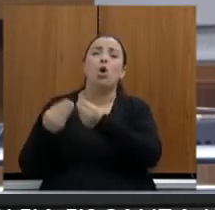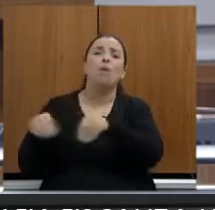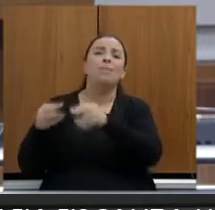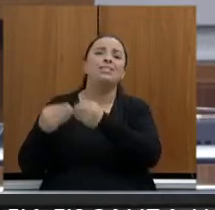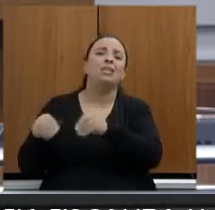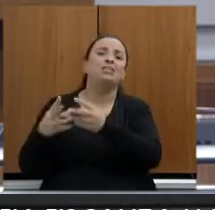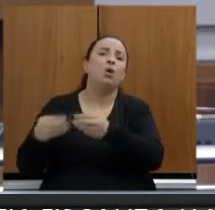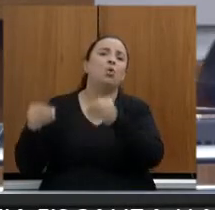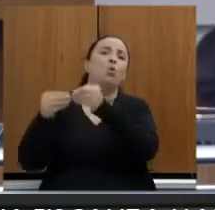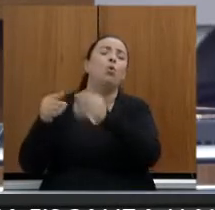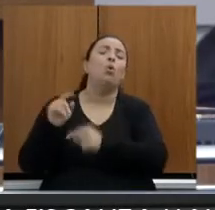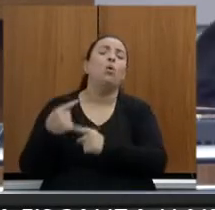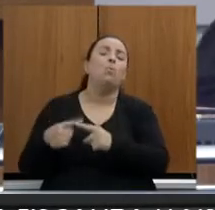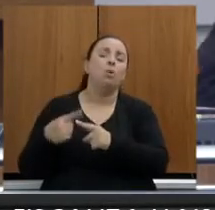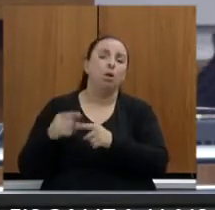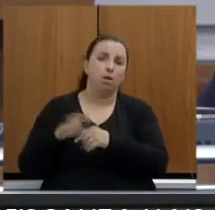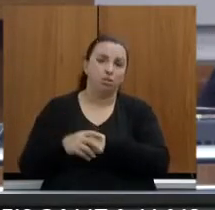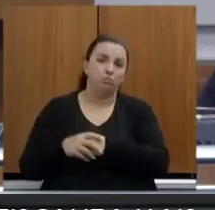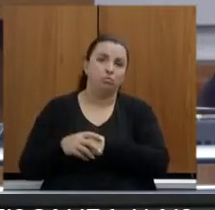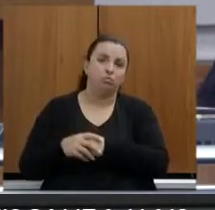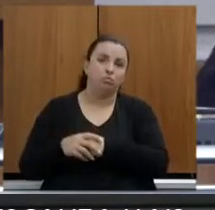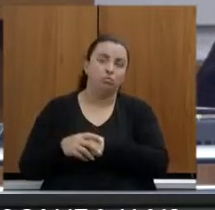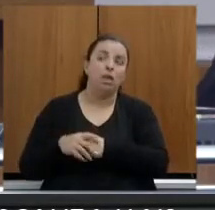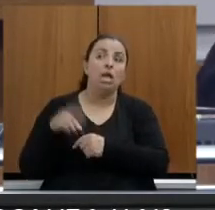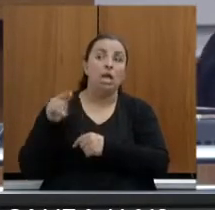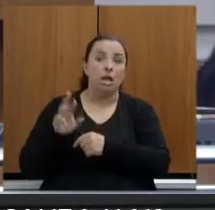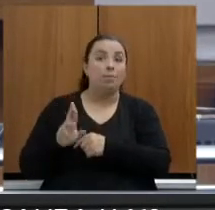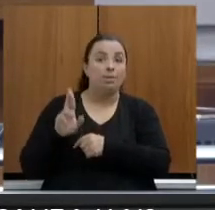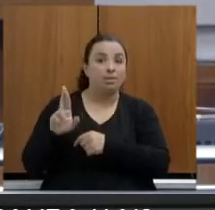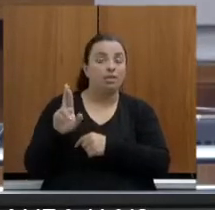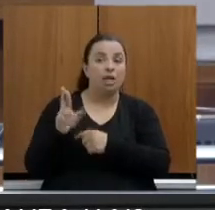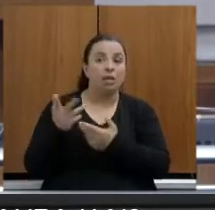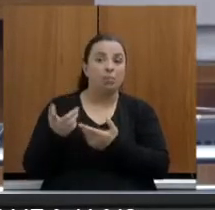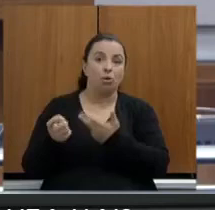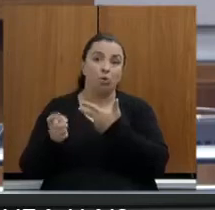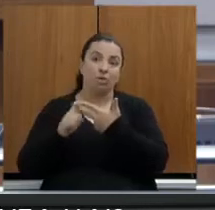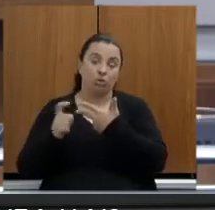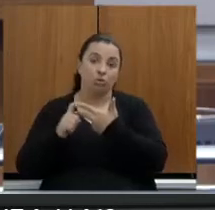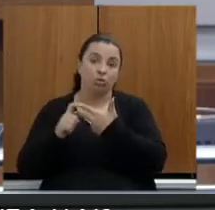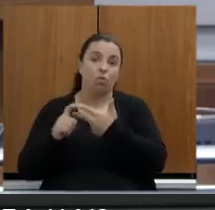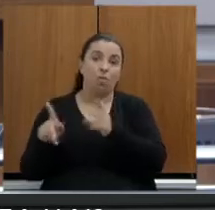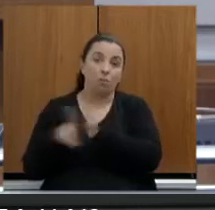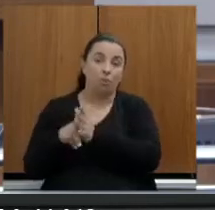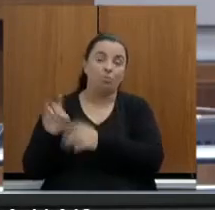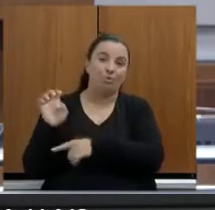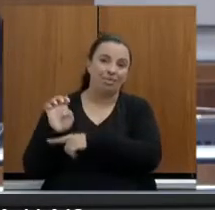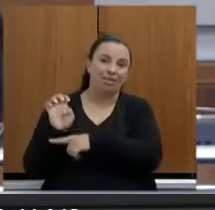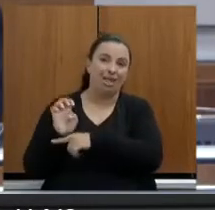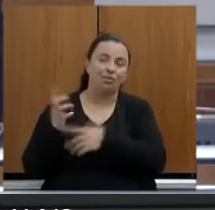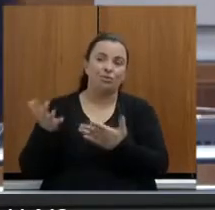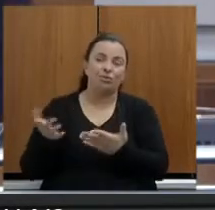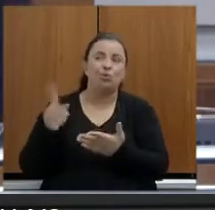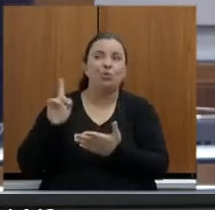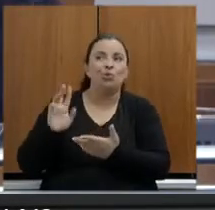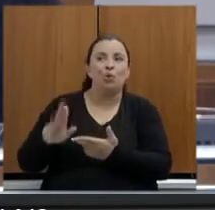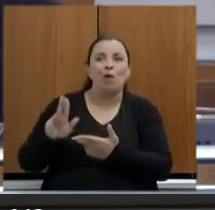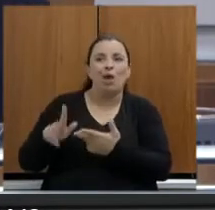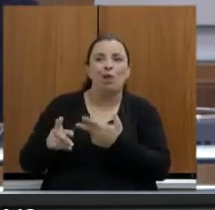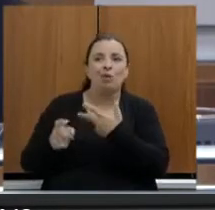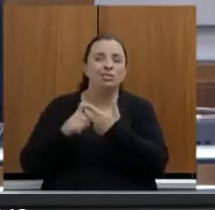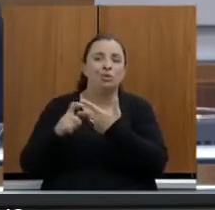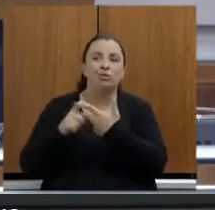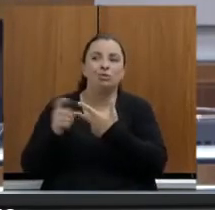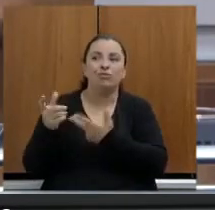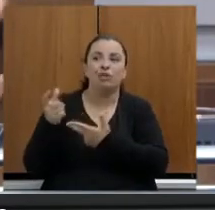executivo do Estado. Então, vamos dizer, o executivo não é o executivo que ganha dinheiro. O executivo, ele não existe.